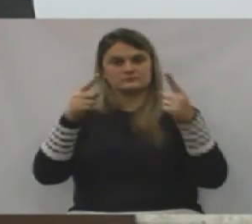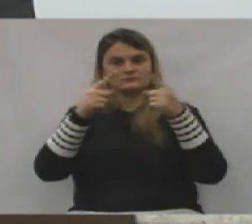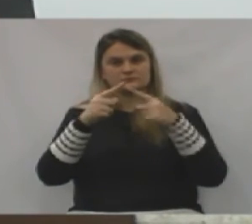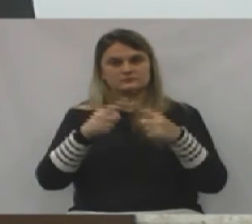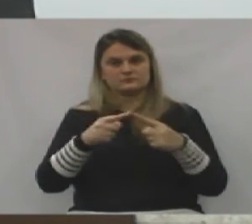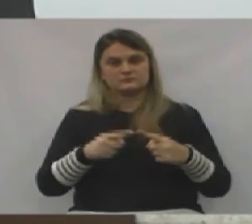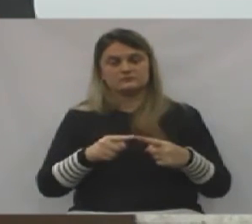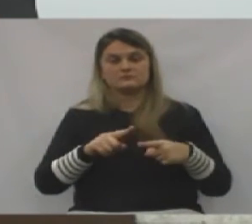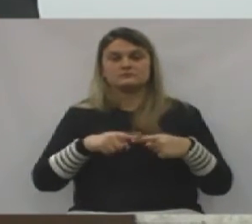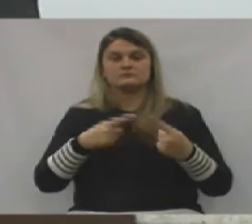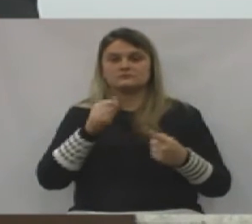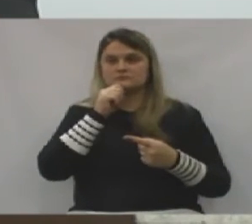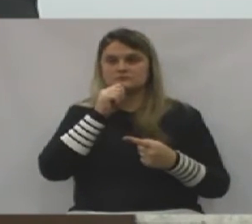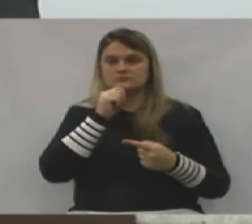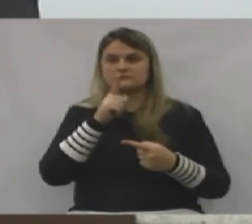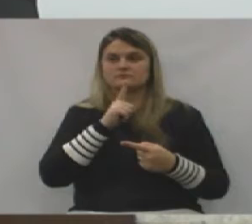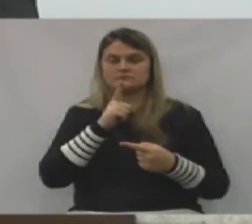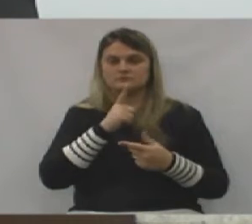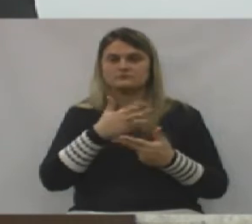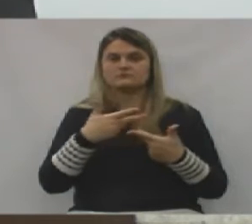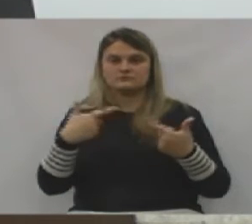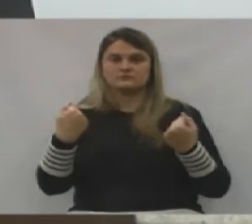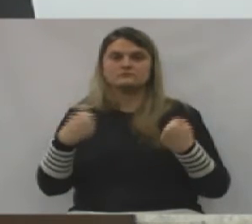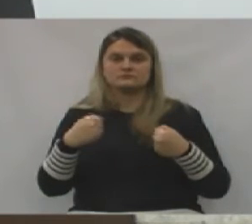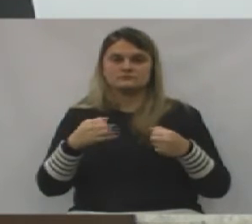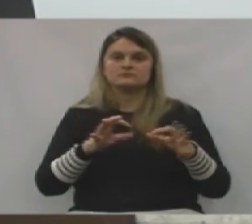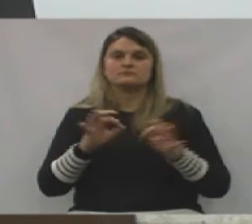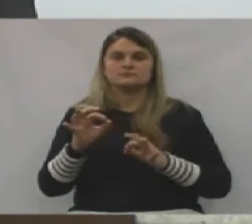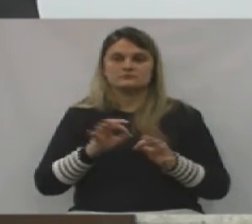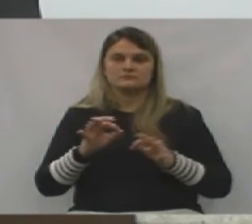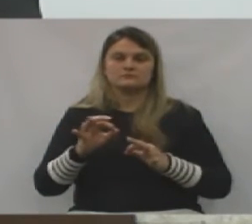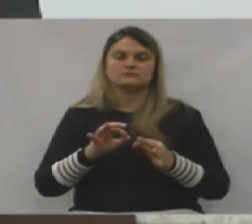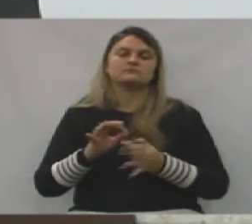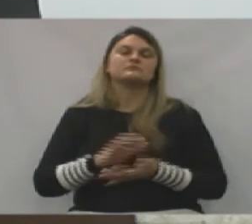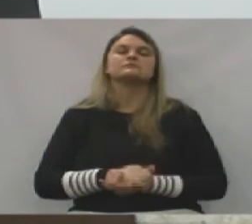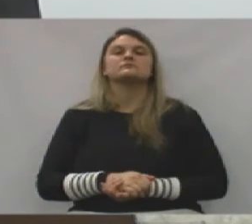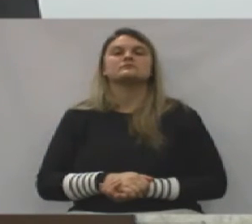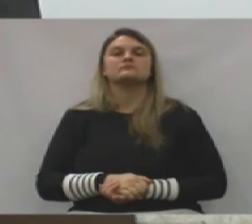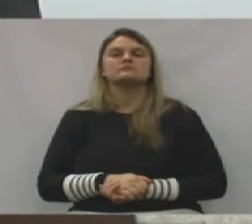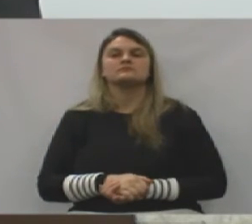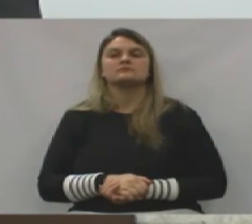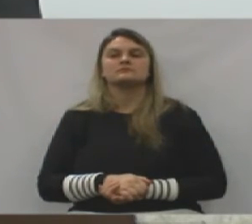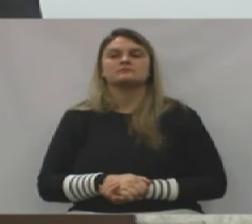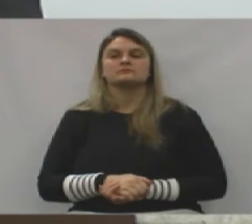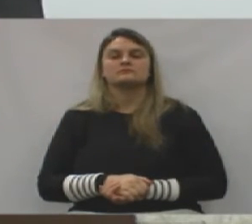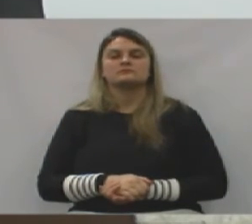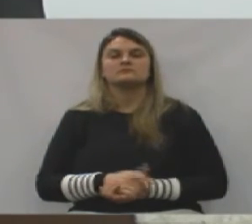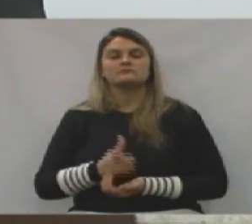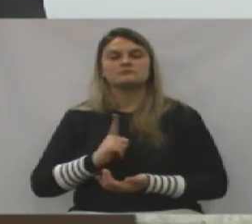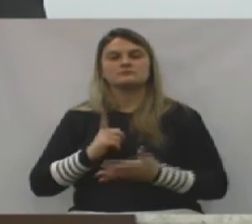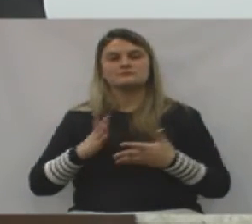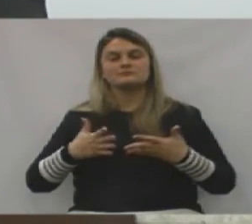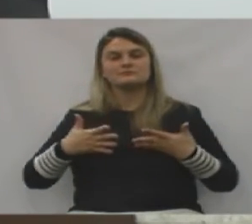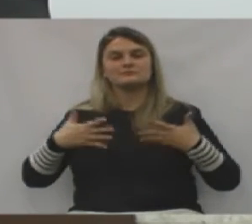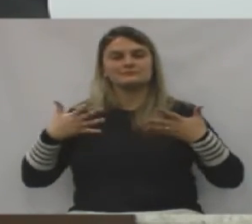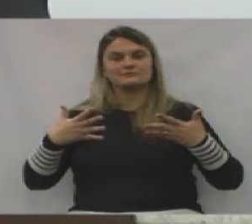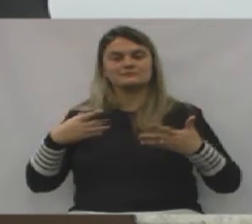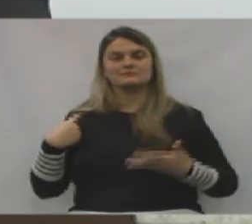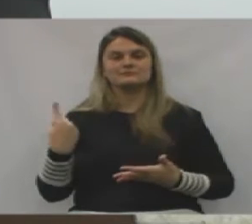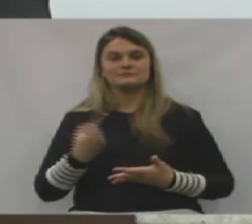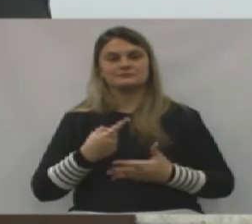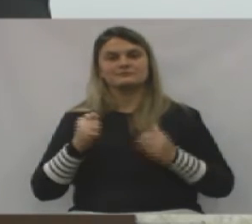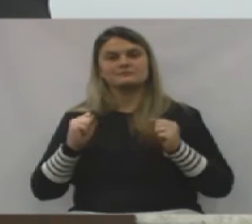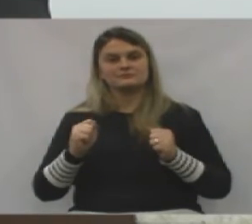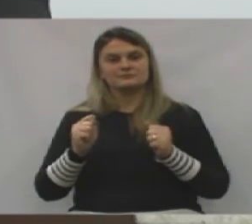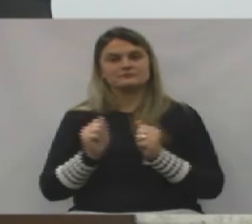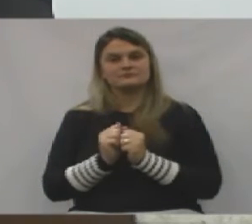Mas ainda tem algumas coisas que precisam ser ainda acertadas. É uma alegria muito grande de nós podermos